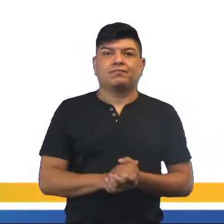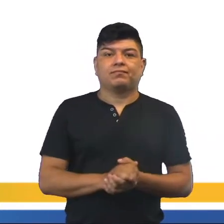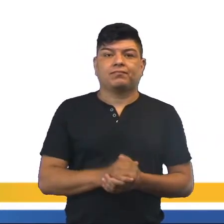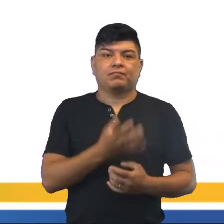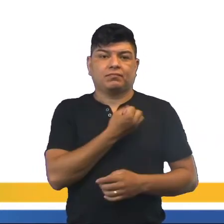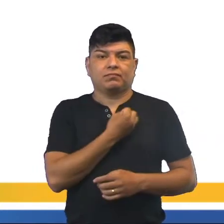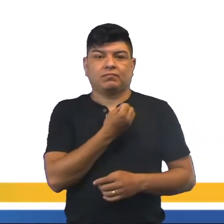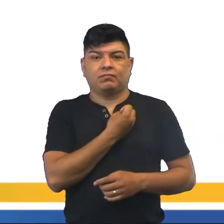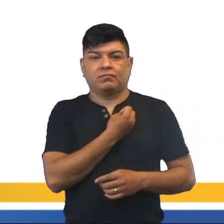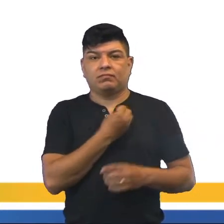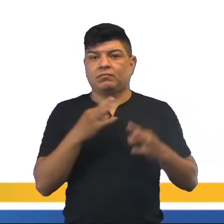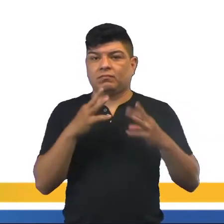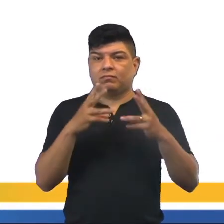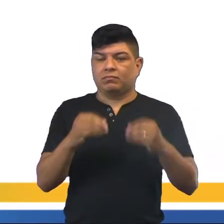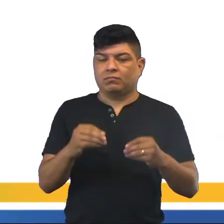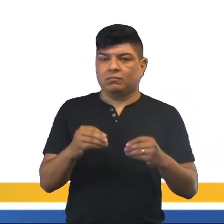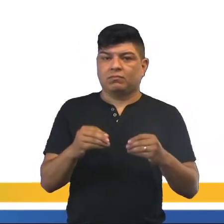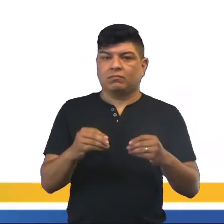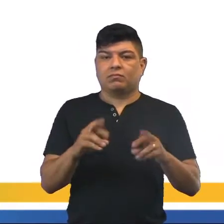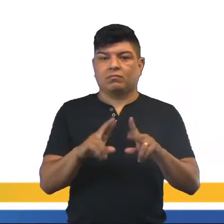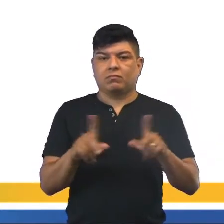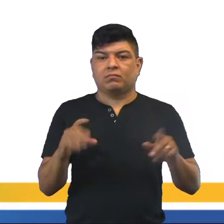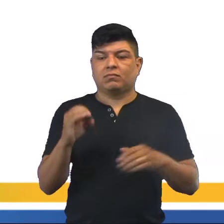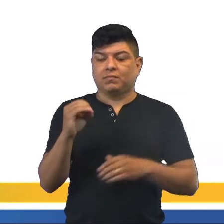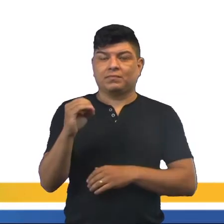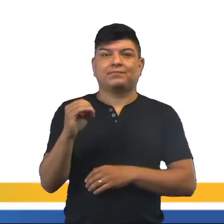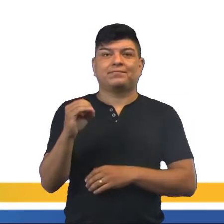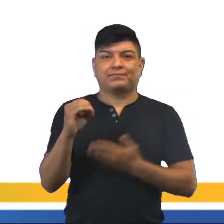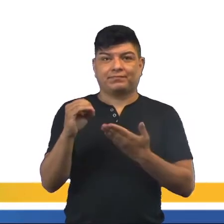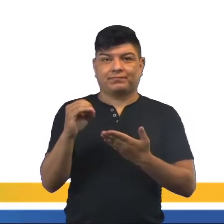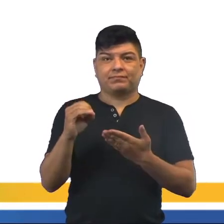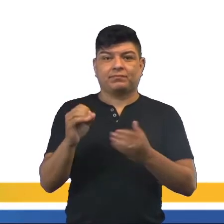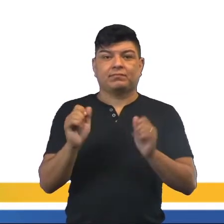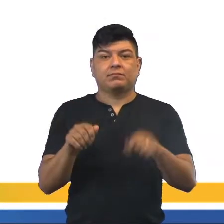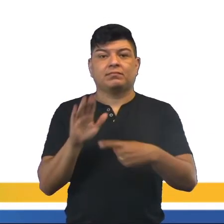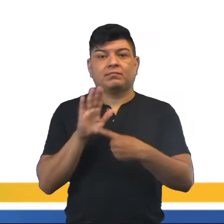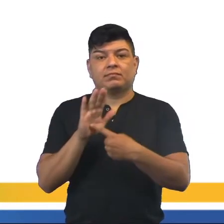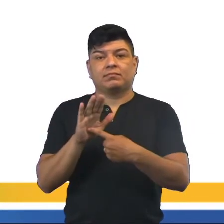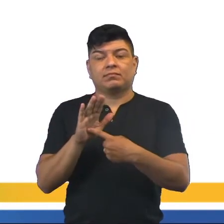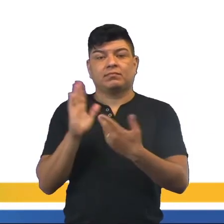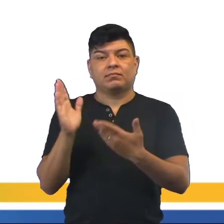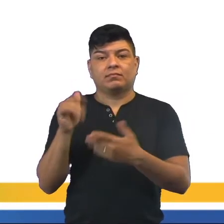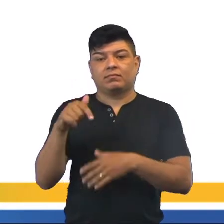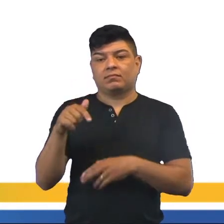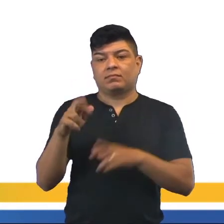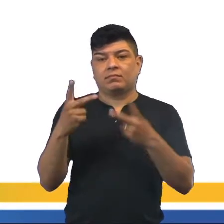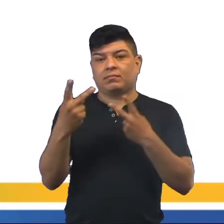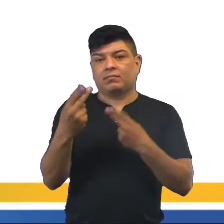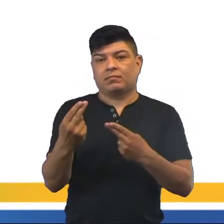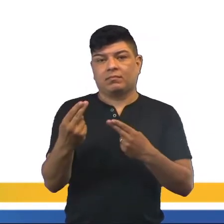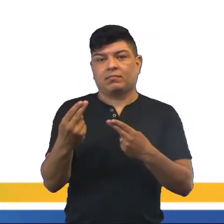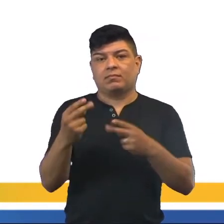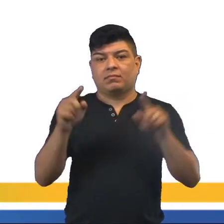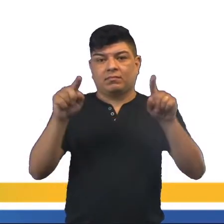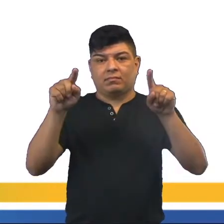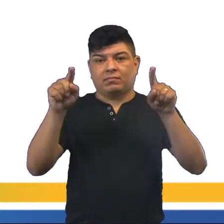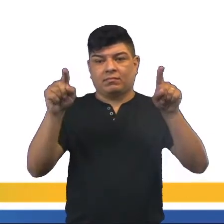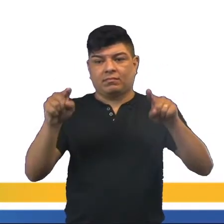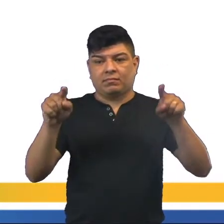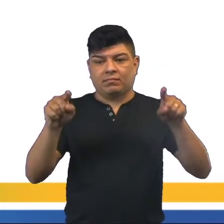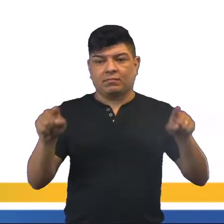Com numerador inteiro e denominador inteiro diferente de zero. Ele pode ser representado assim, Q é igual, abre